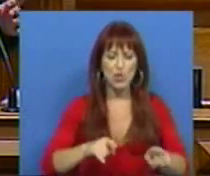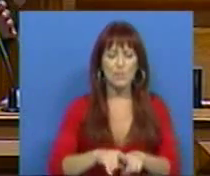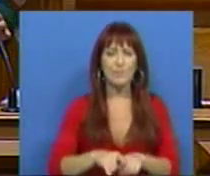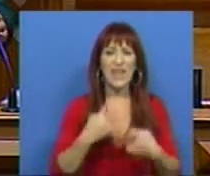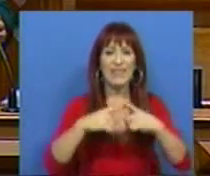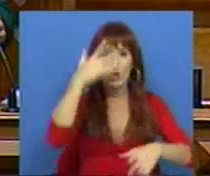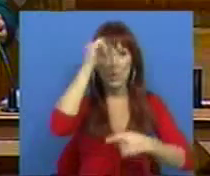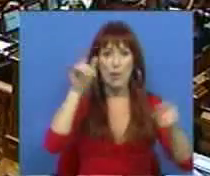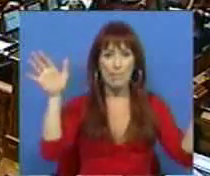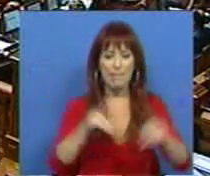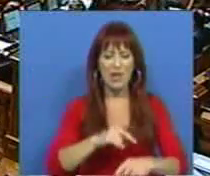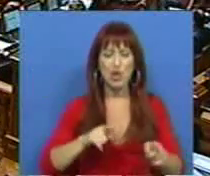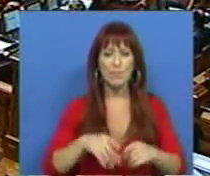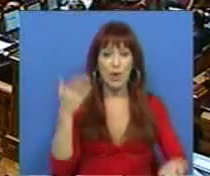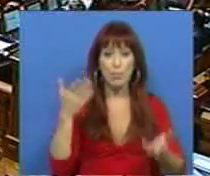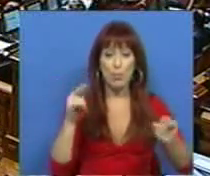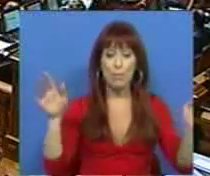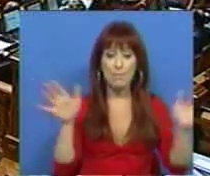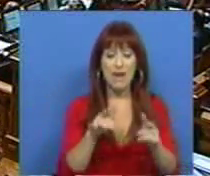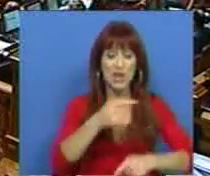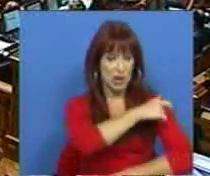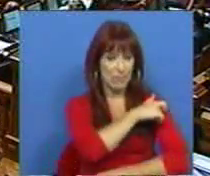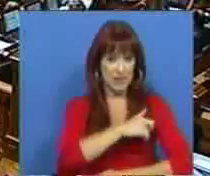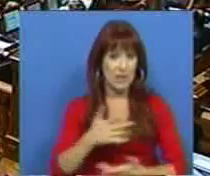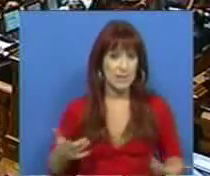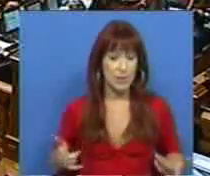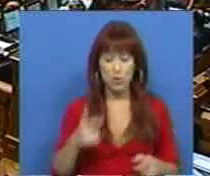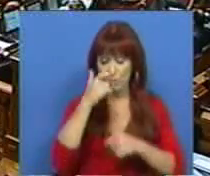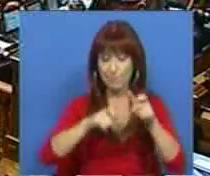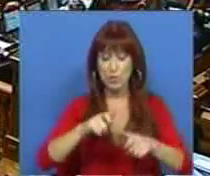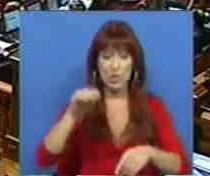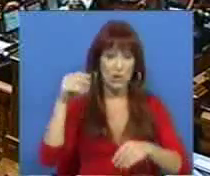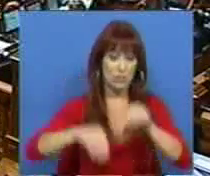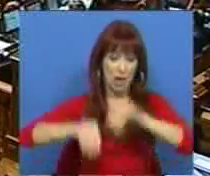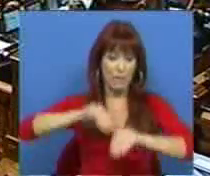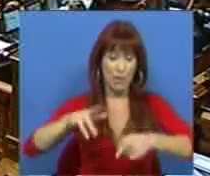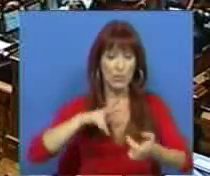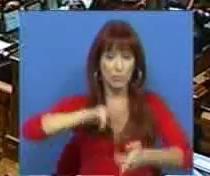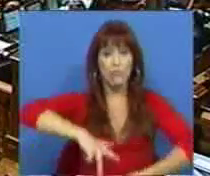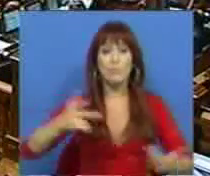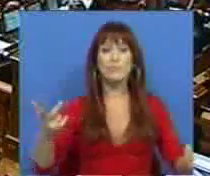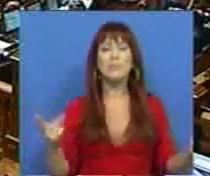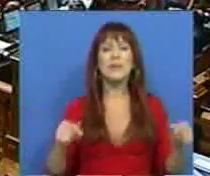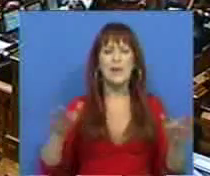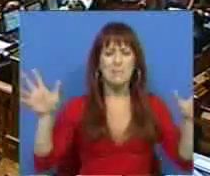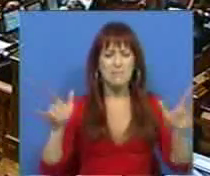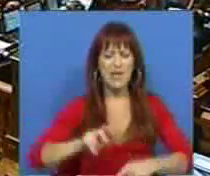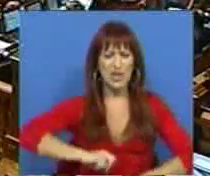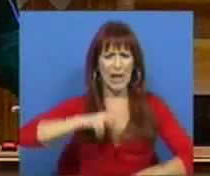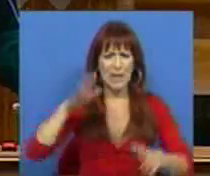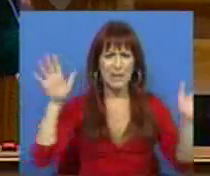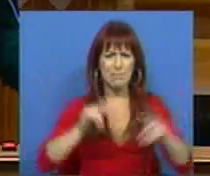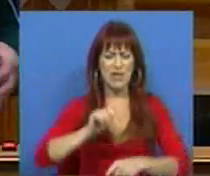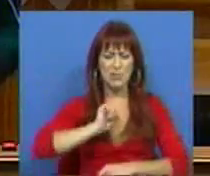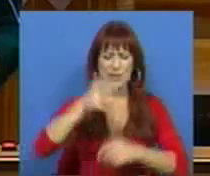diferença de opiniões, menos proporcionalidade na representação dos eleitores portugueses e portanto menos riqueza